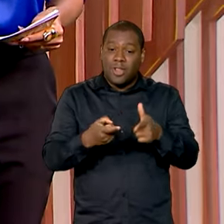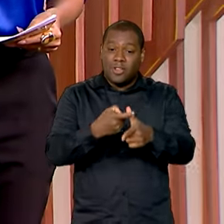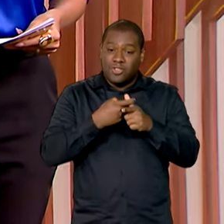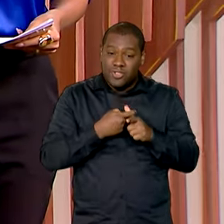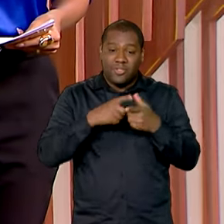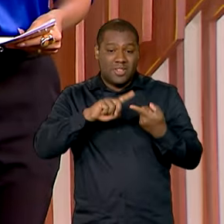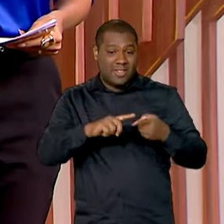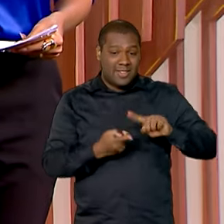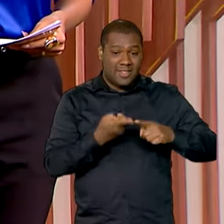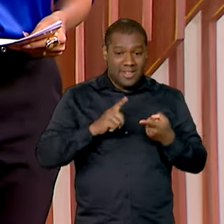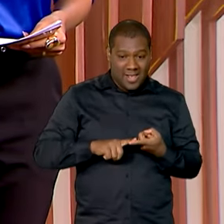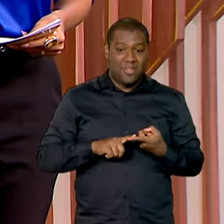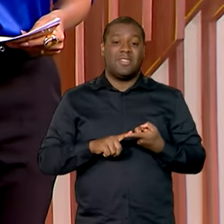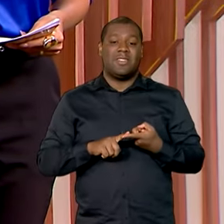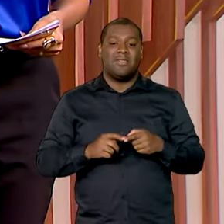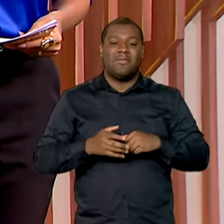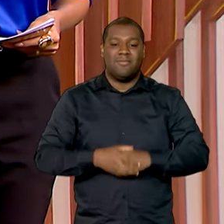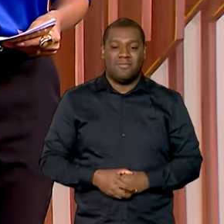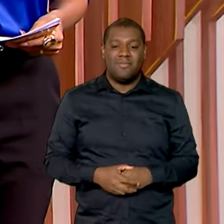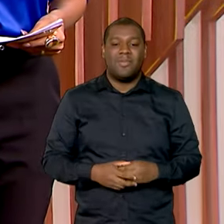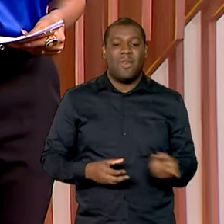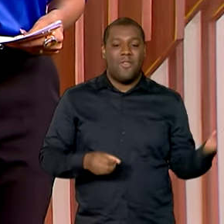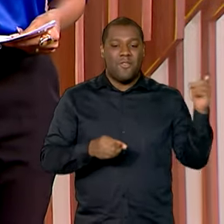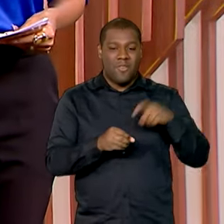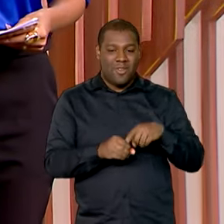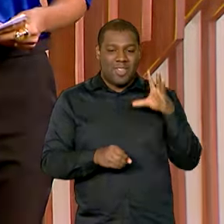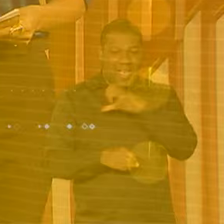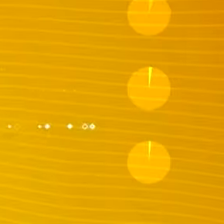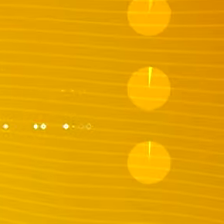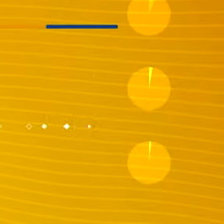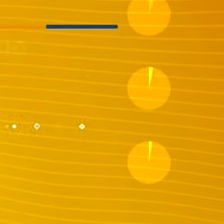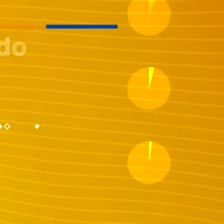maiores investimentos na educação. A gente volta em instantes.